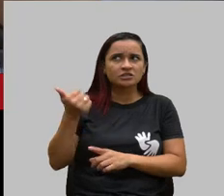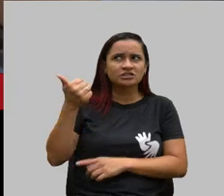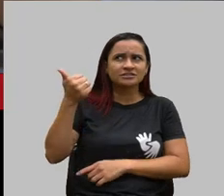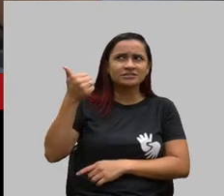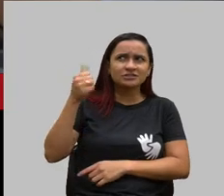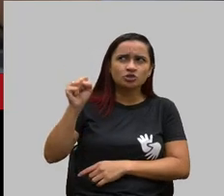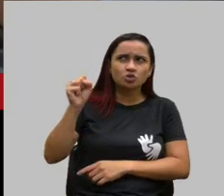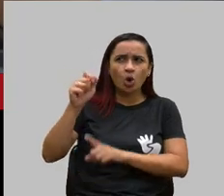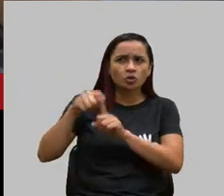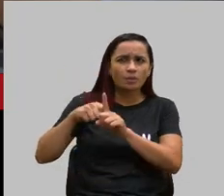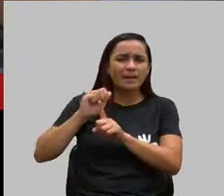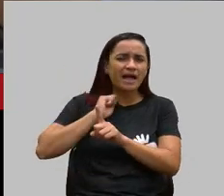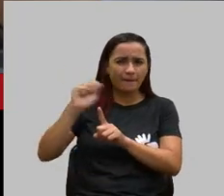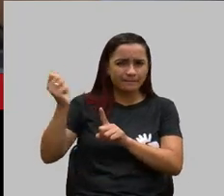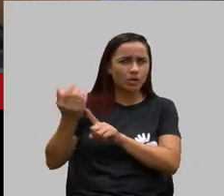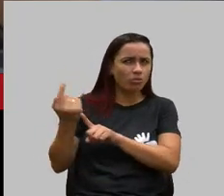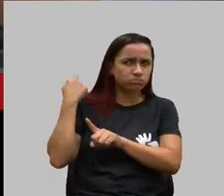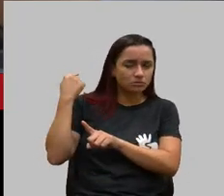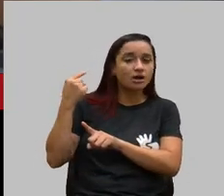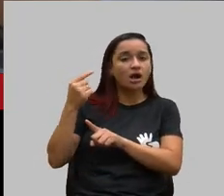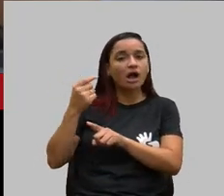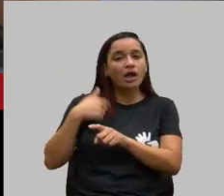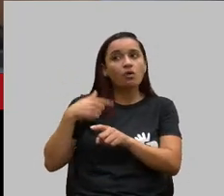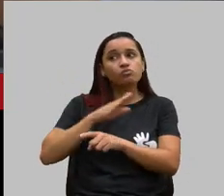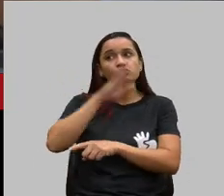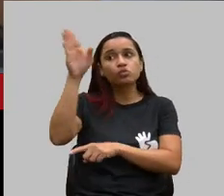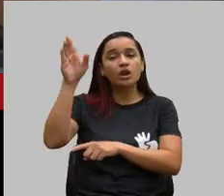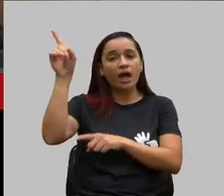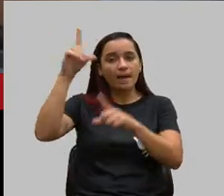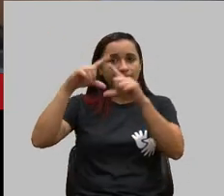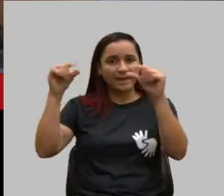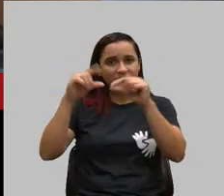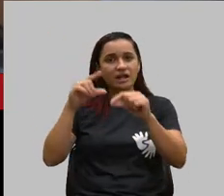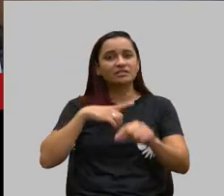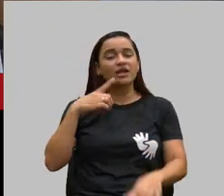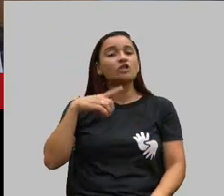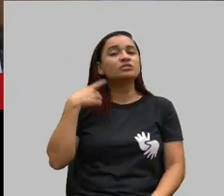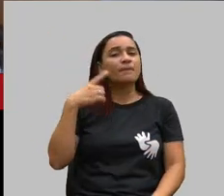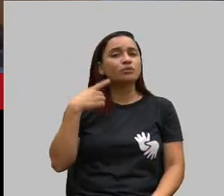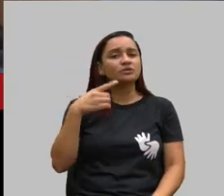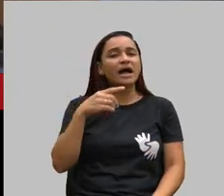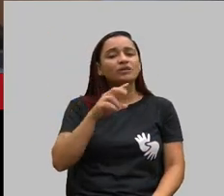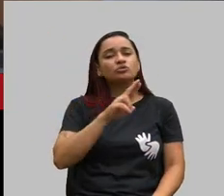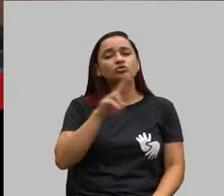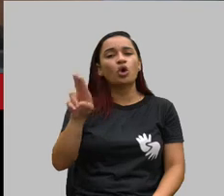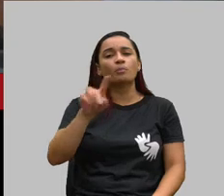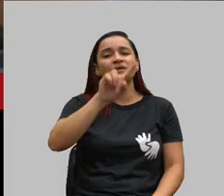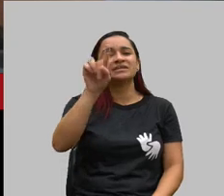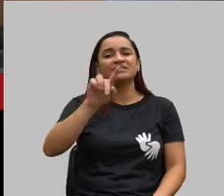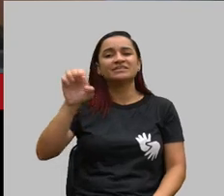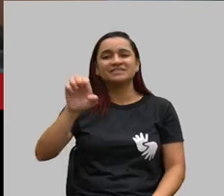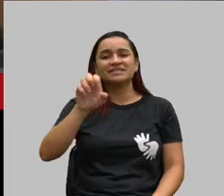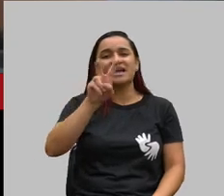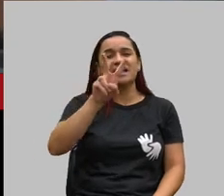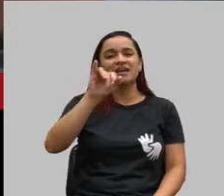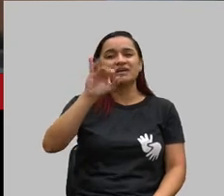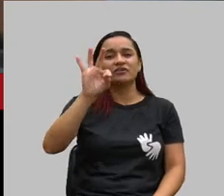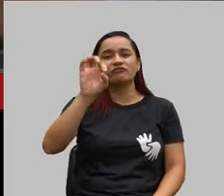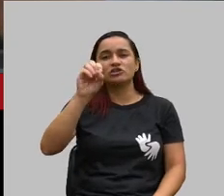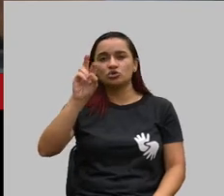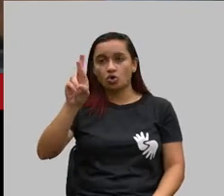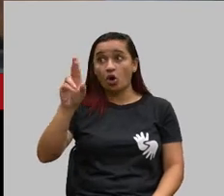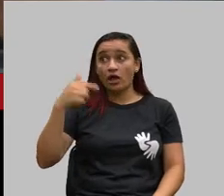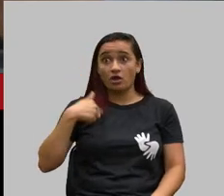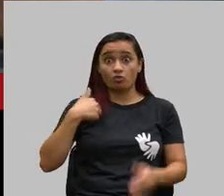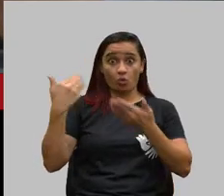Campos Deputados em Brasília, posso até falar o nome do deputado, que é o Zé Vitor, que eu convidado, eu o fazia